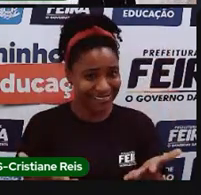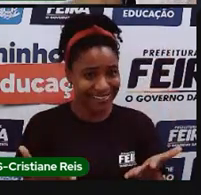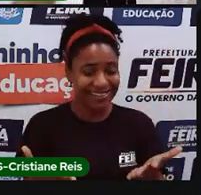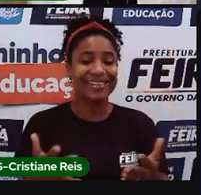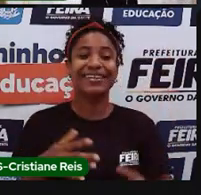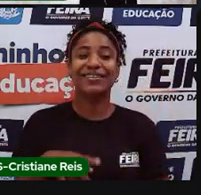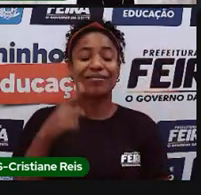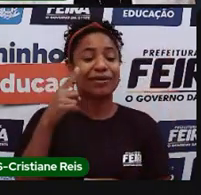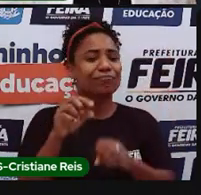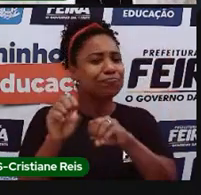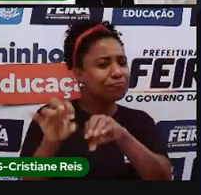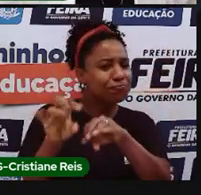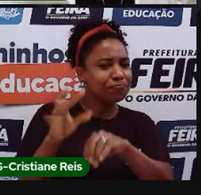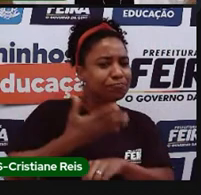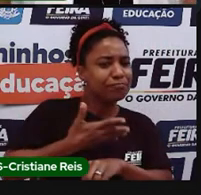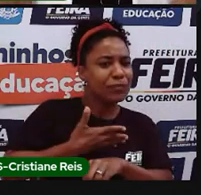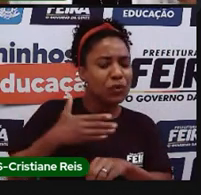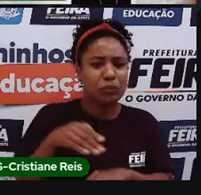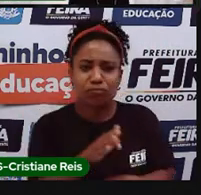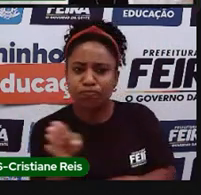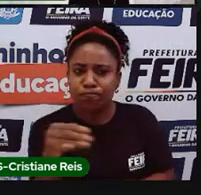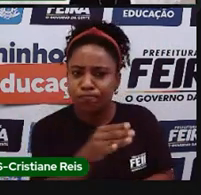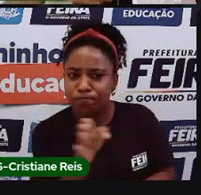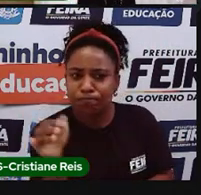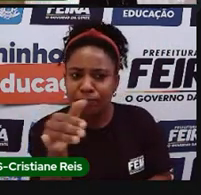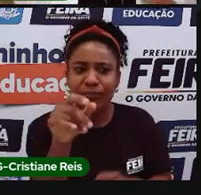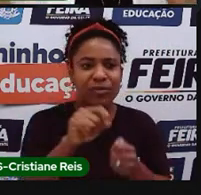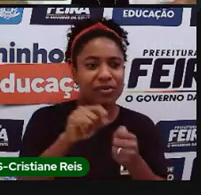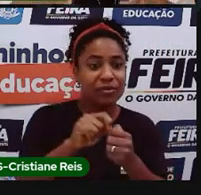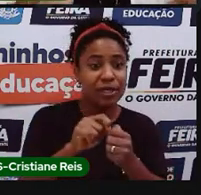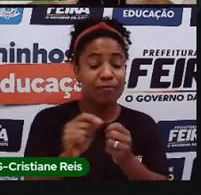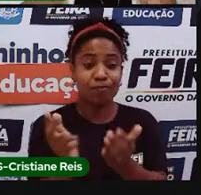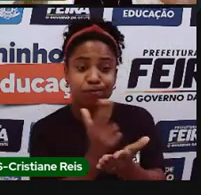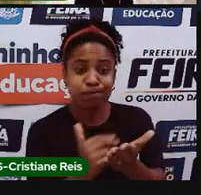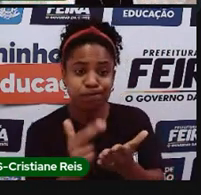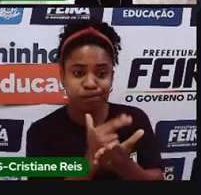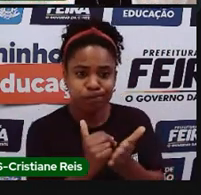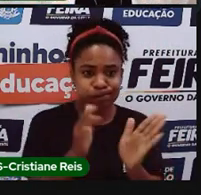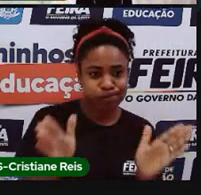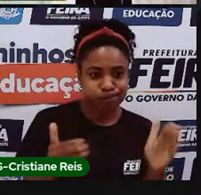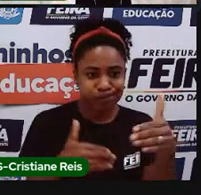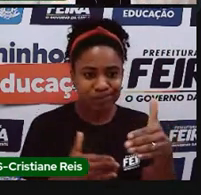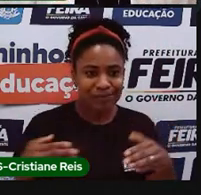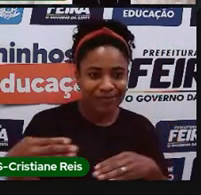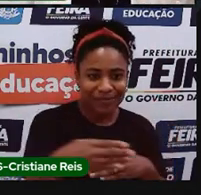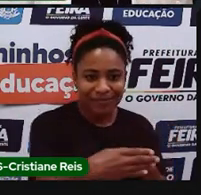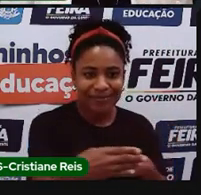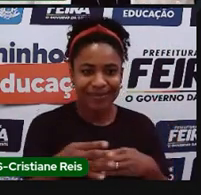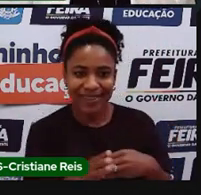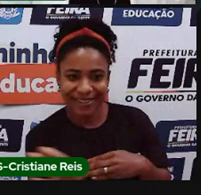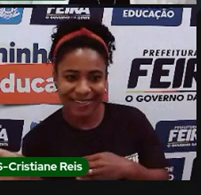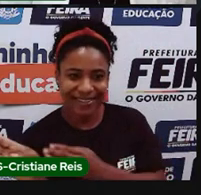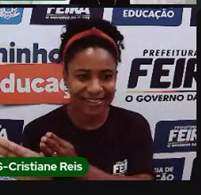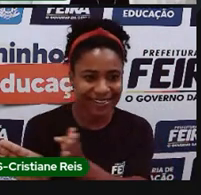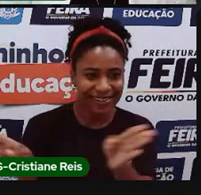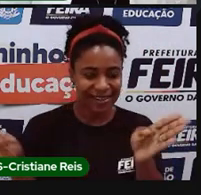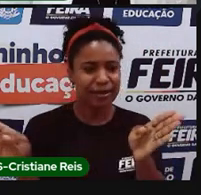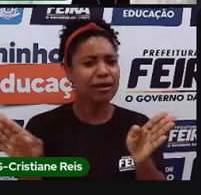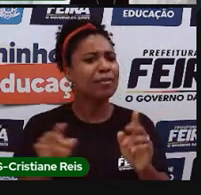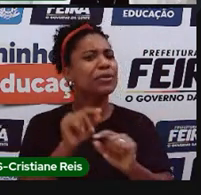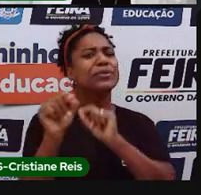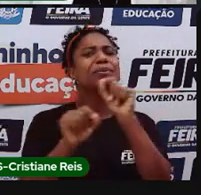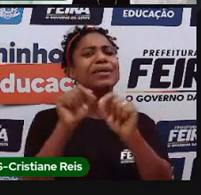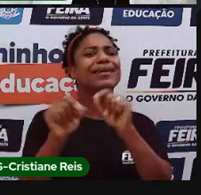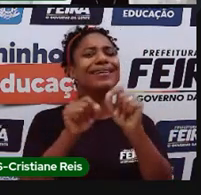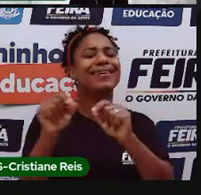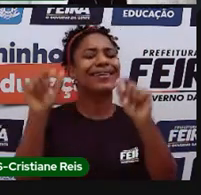a gente faz um mapinha rapidinho, né, que a chama de croquis, ali mostrando os pontos de referência pra poder chegar. Mas, na realidade, o que é um mapa?